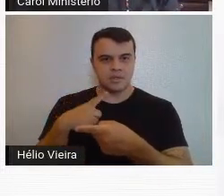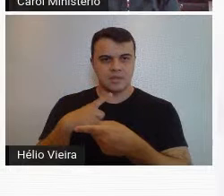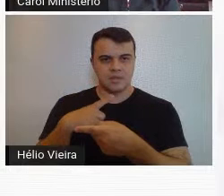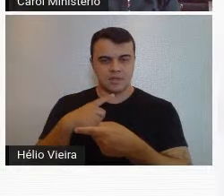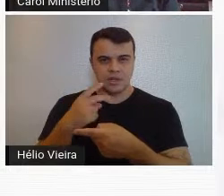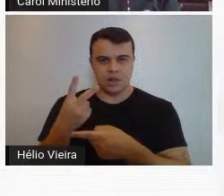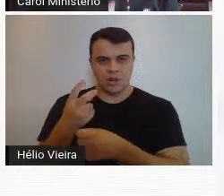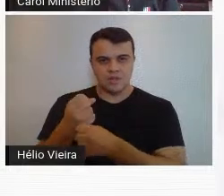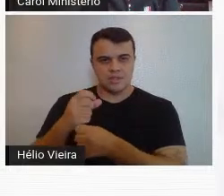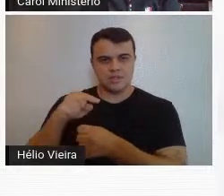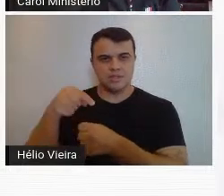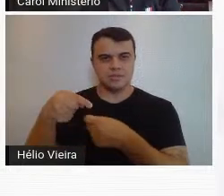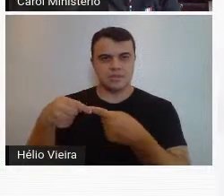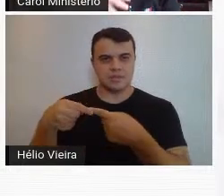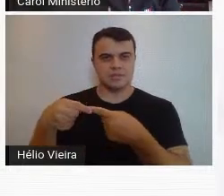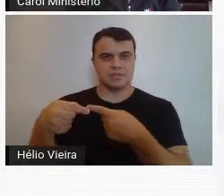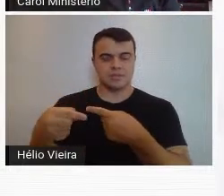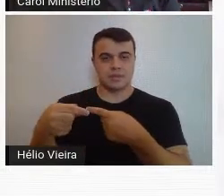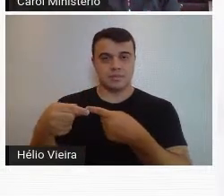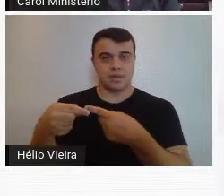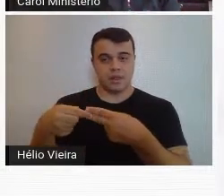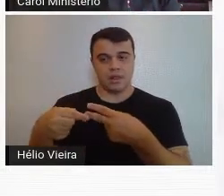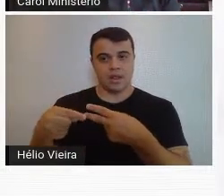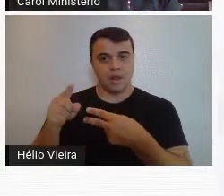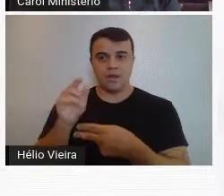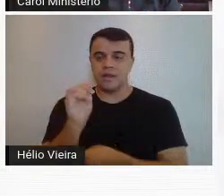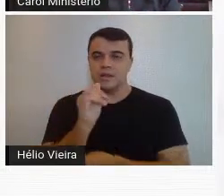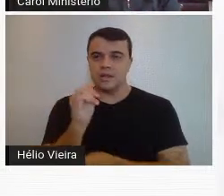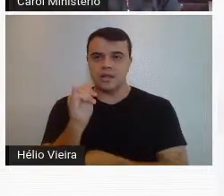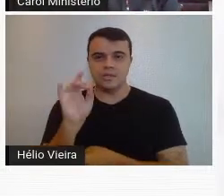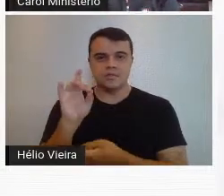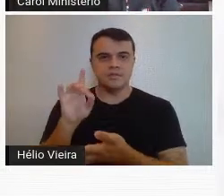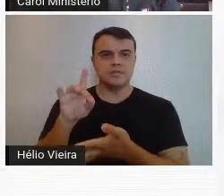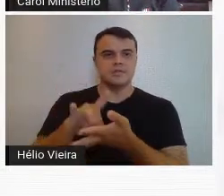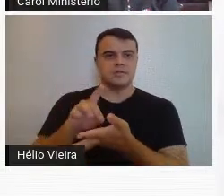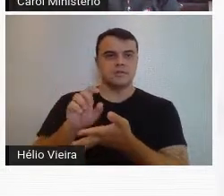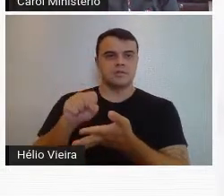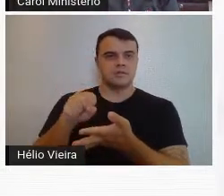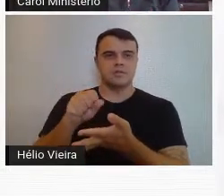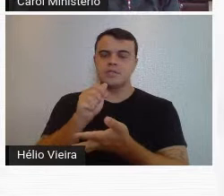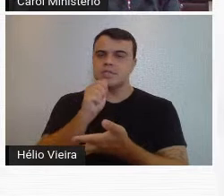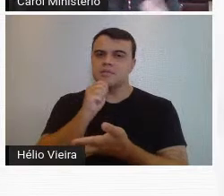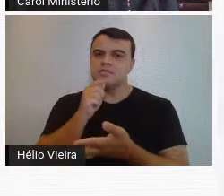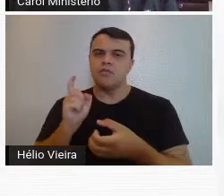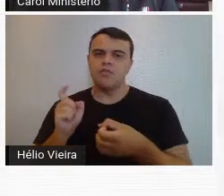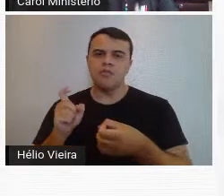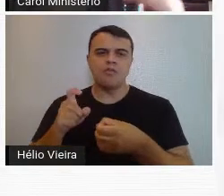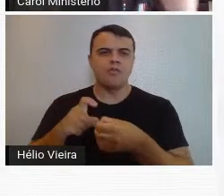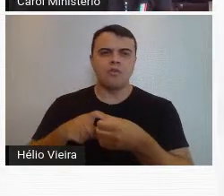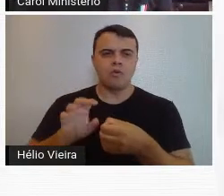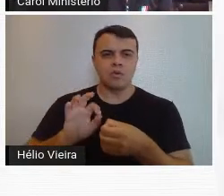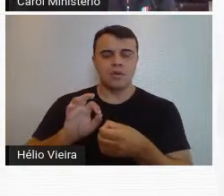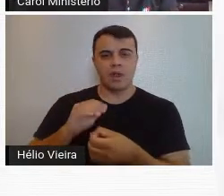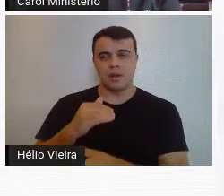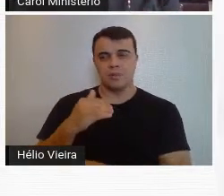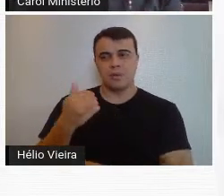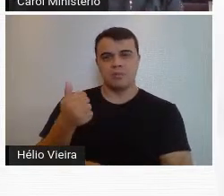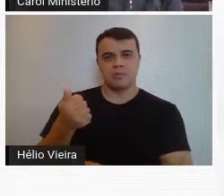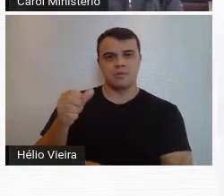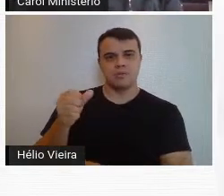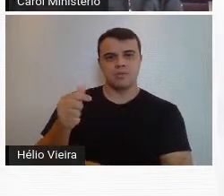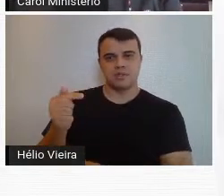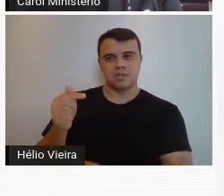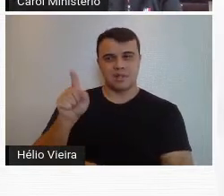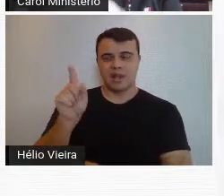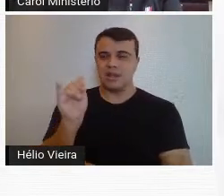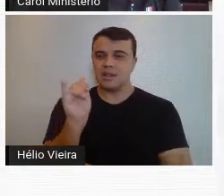dois anos depois da semana, ela vai para a Itália definitivamente e não volta mais. ela morre em 1967 em Nápoles.